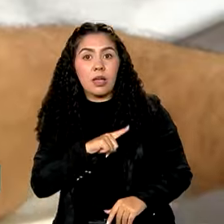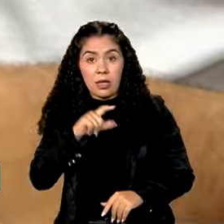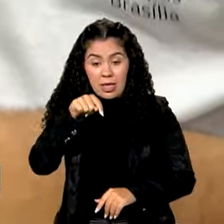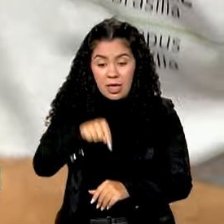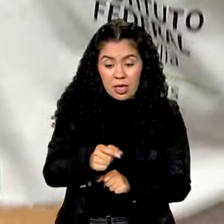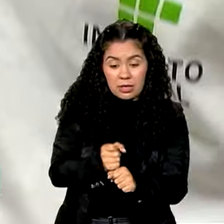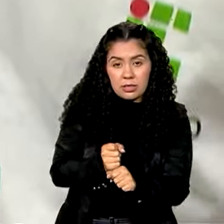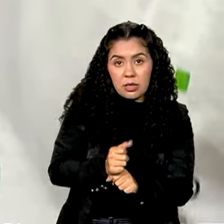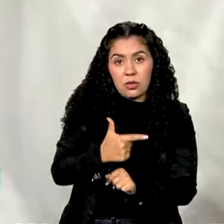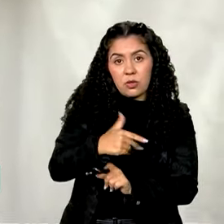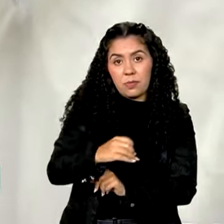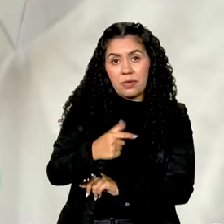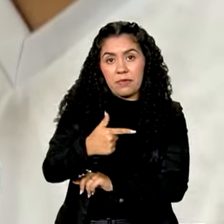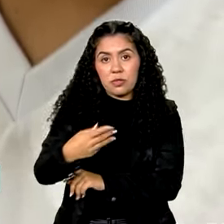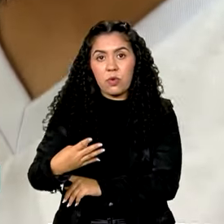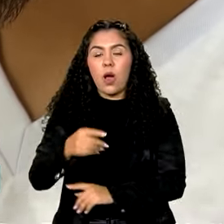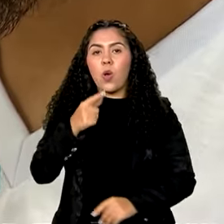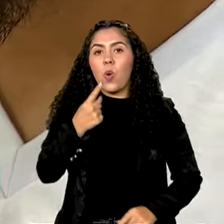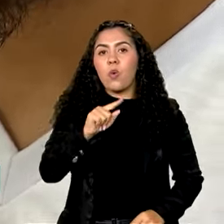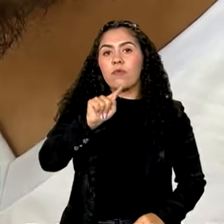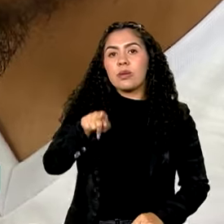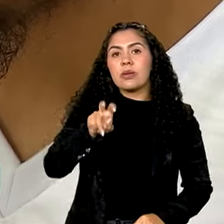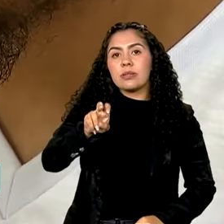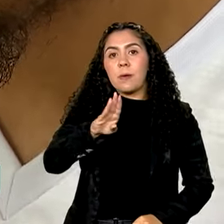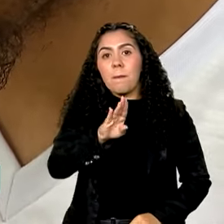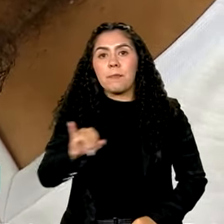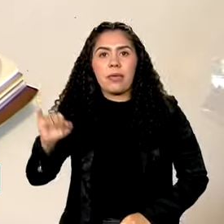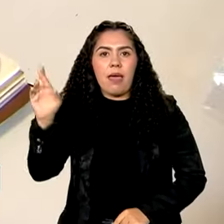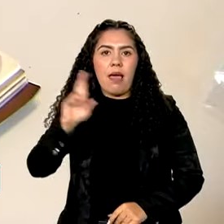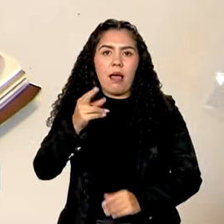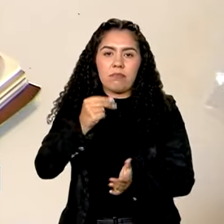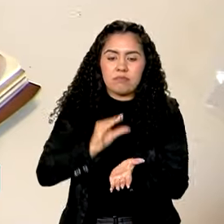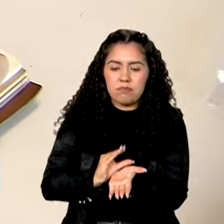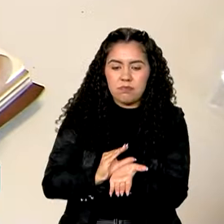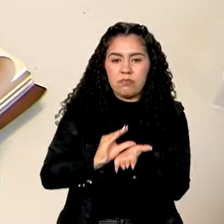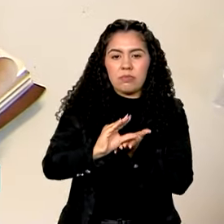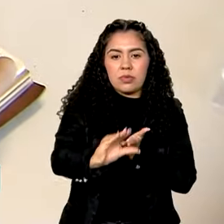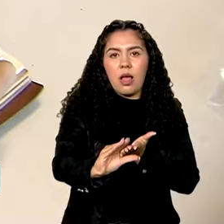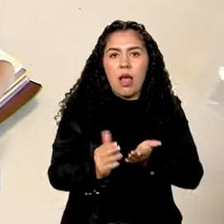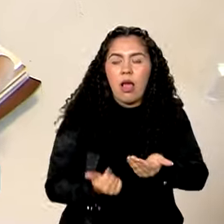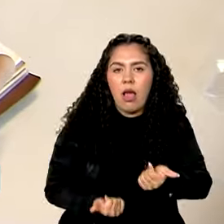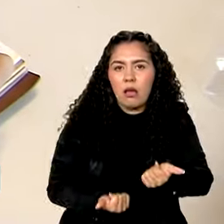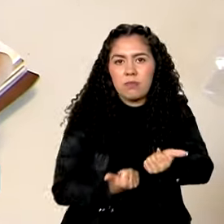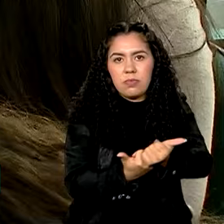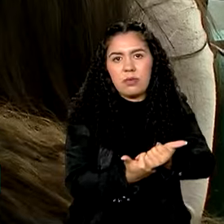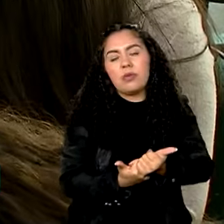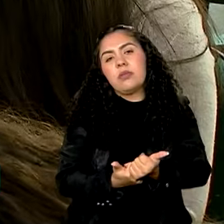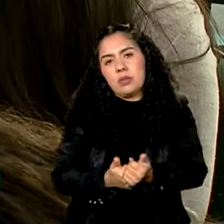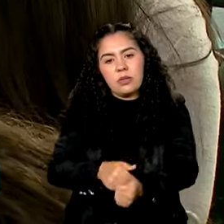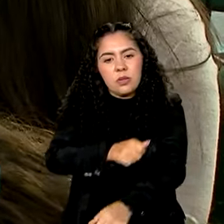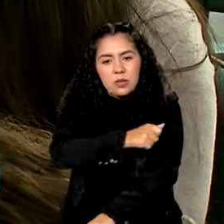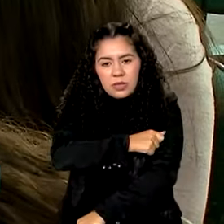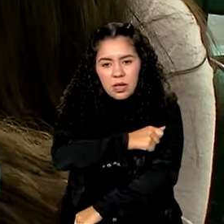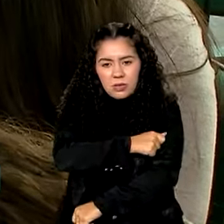ano, um bilhão e meio de reais em recursos para assistência estudantil.